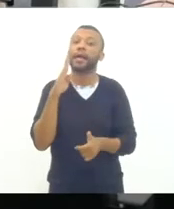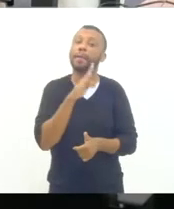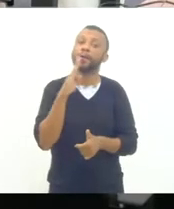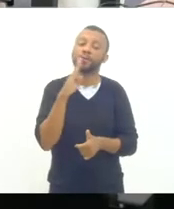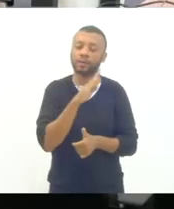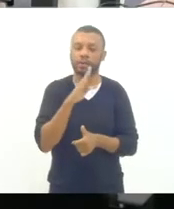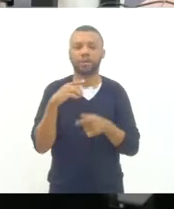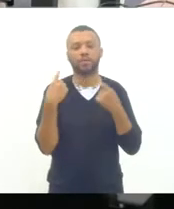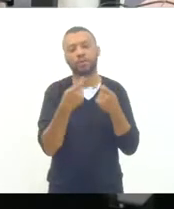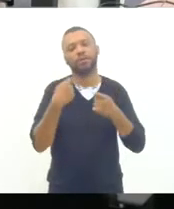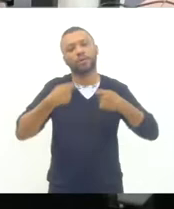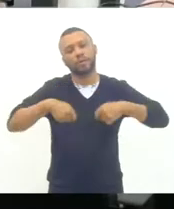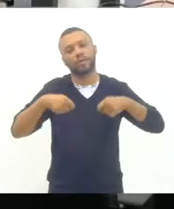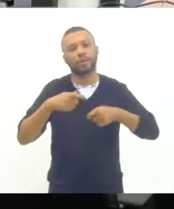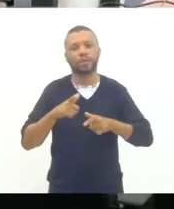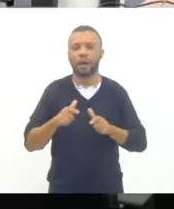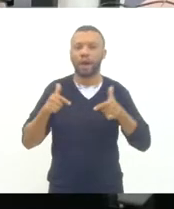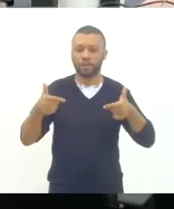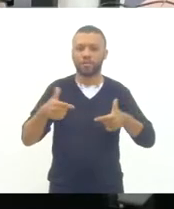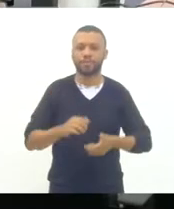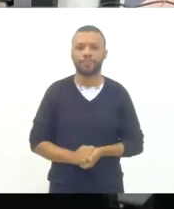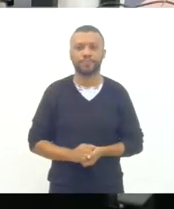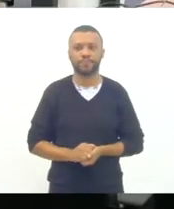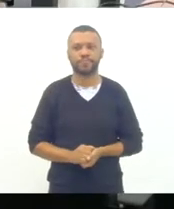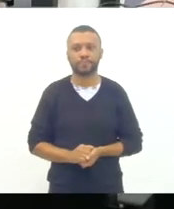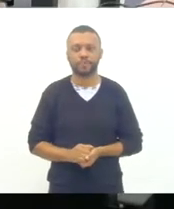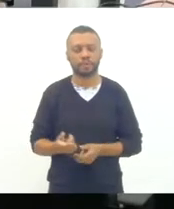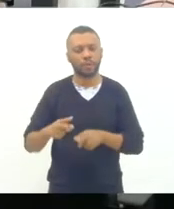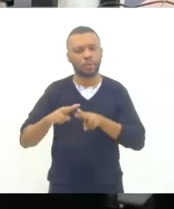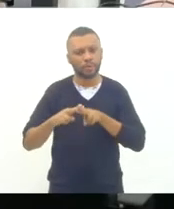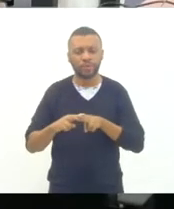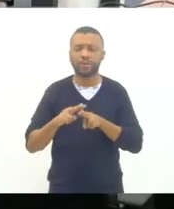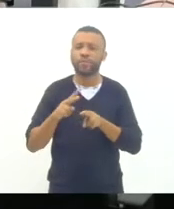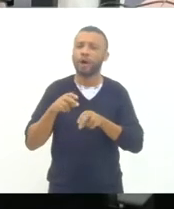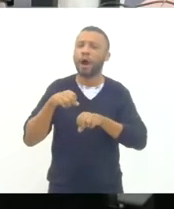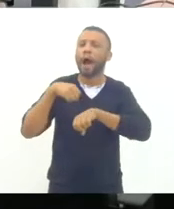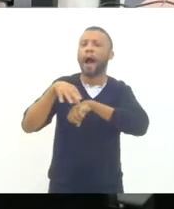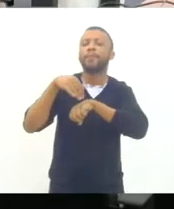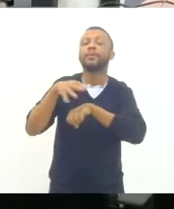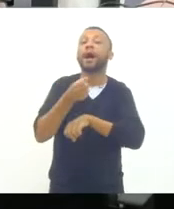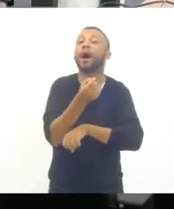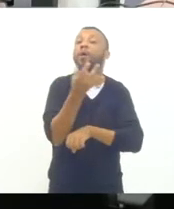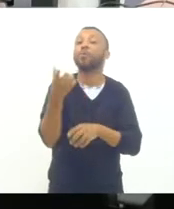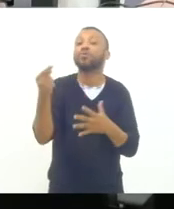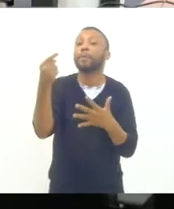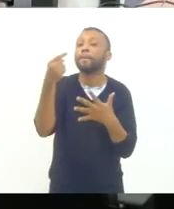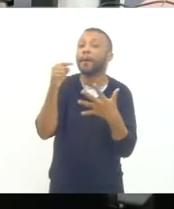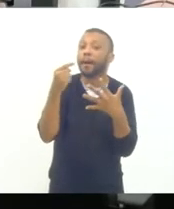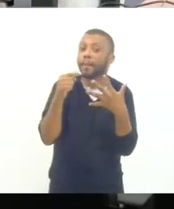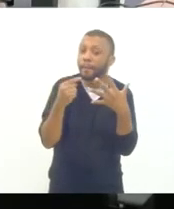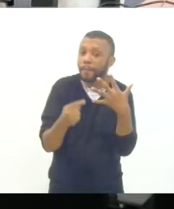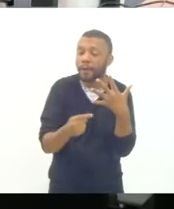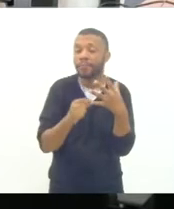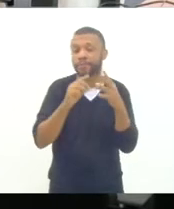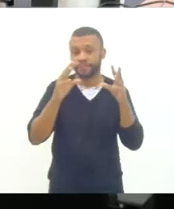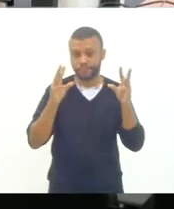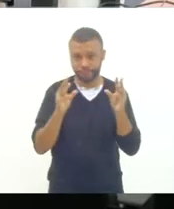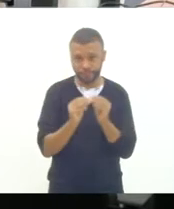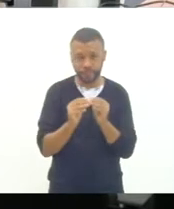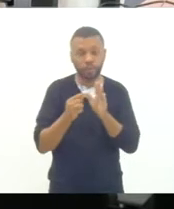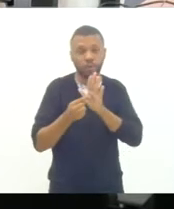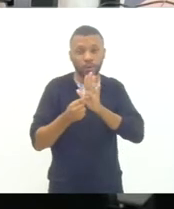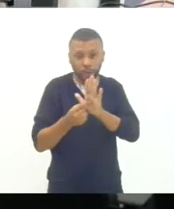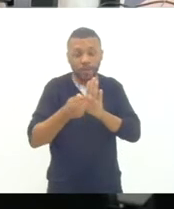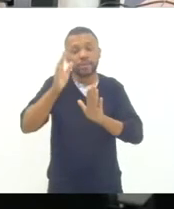também. Dentro desse, nesse sentido, eu vou abordar alguns tópicos, vou ser objetiva, mas vou abordar alguns tópicos que já foram